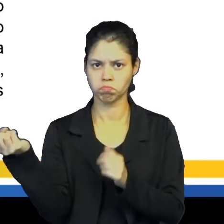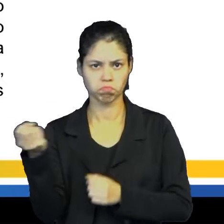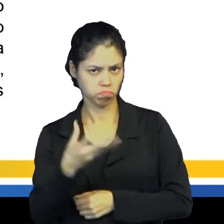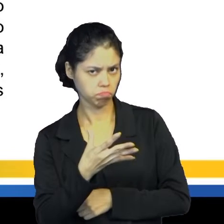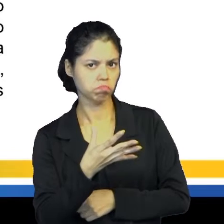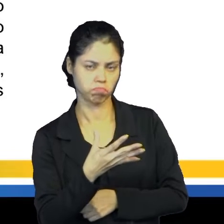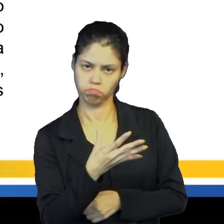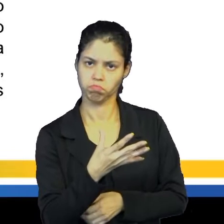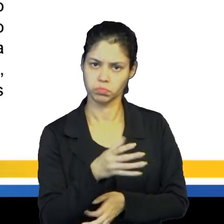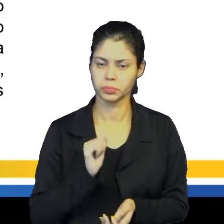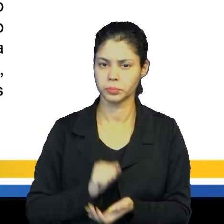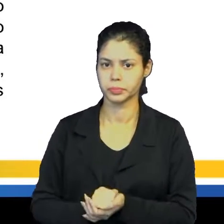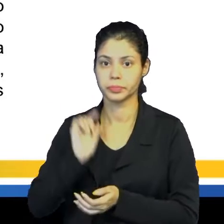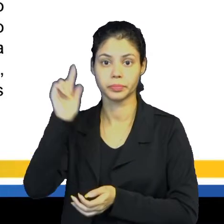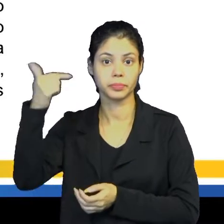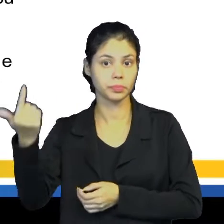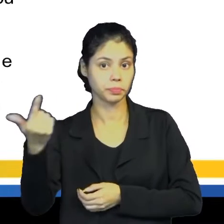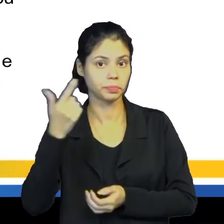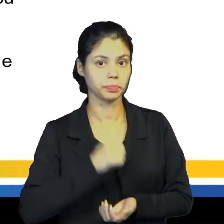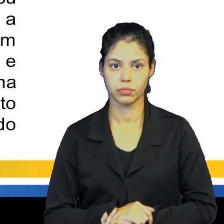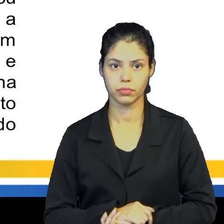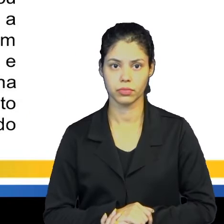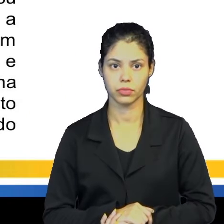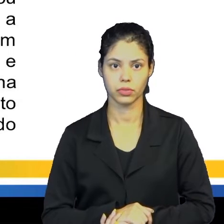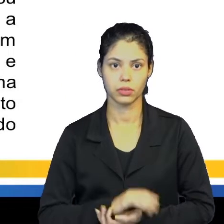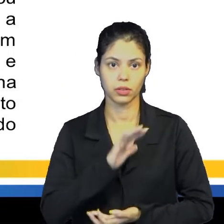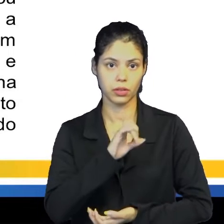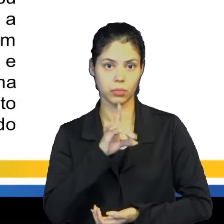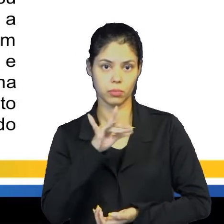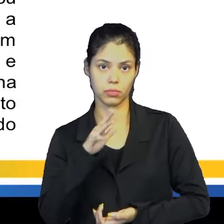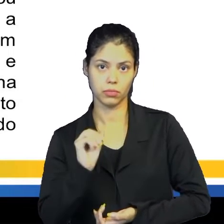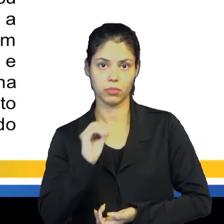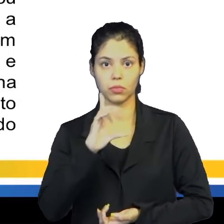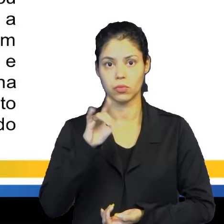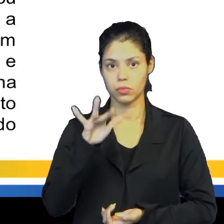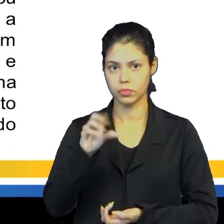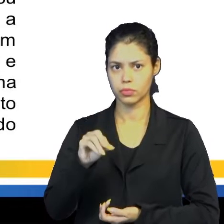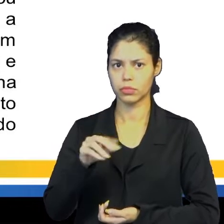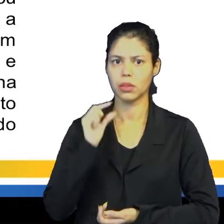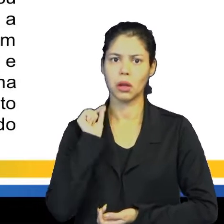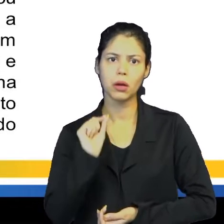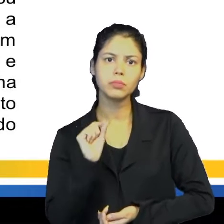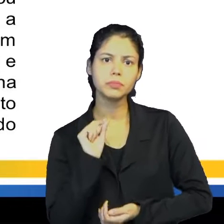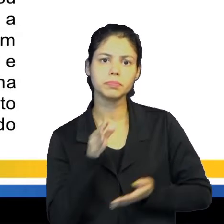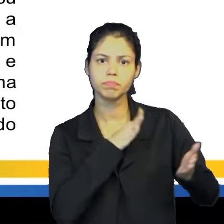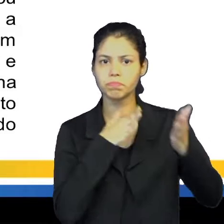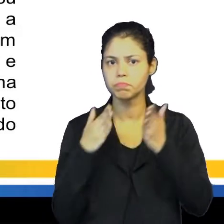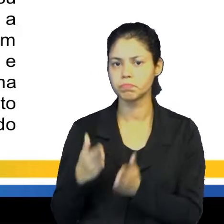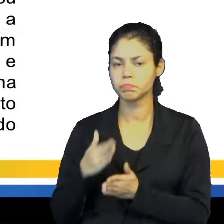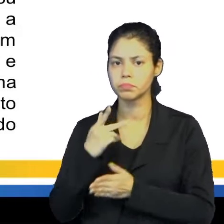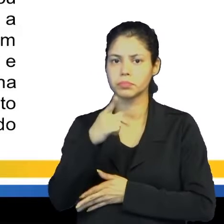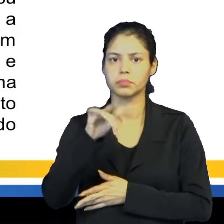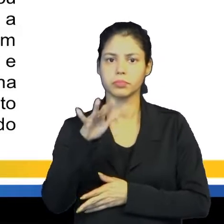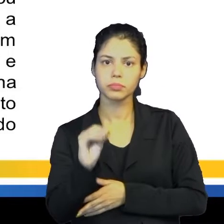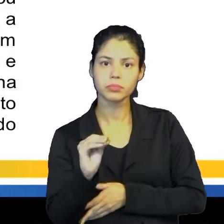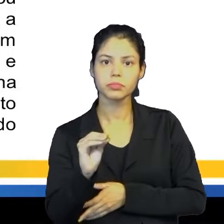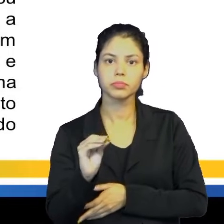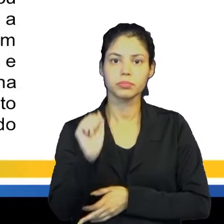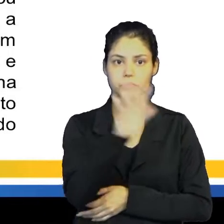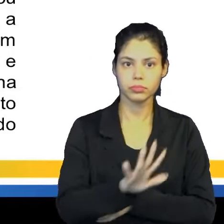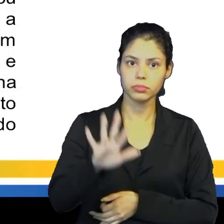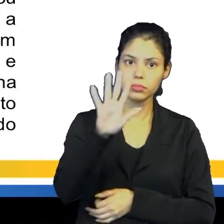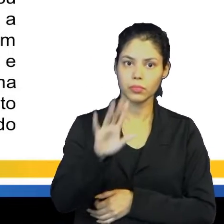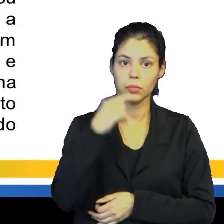novas rotas, né, lá para o Oriente. Expedição de Colombo. A expedição de Colombo partiu de Palos de la Frontera,